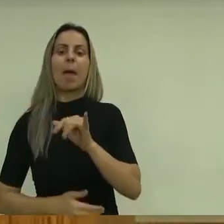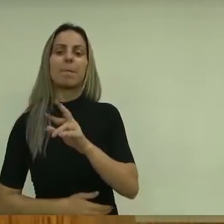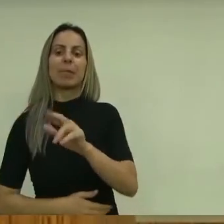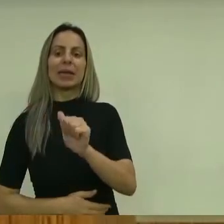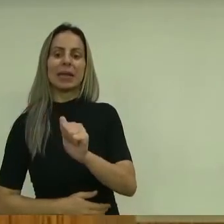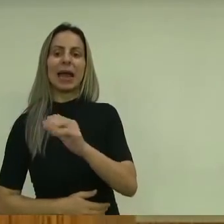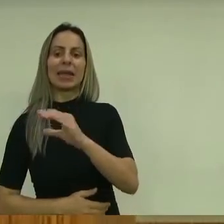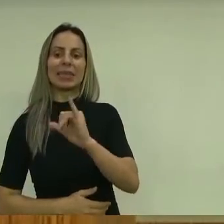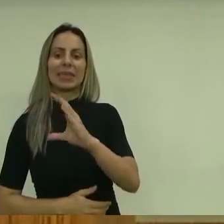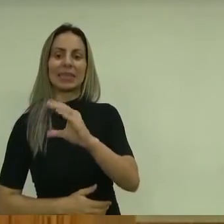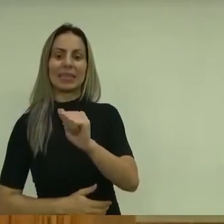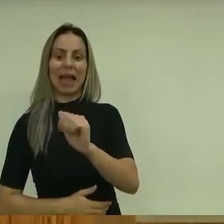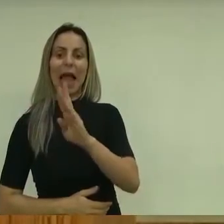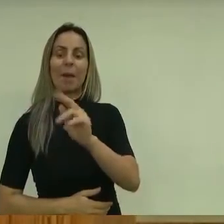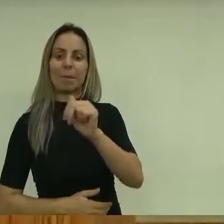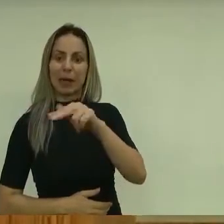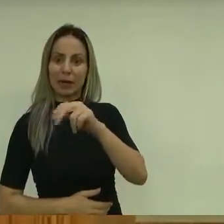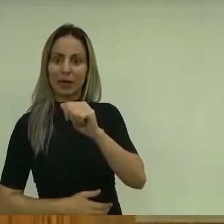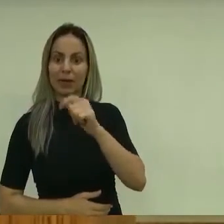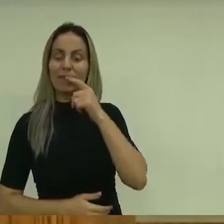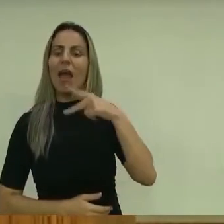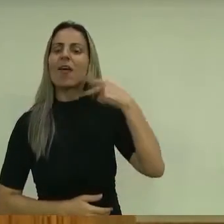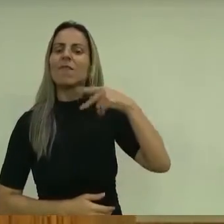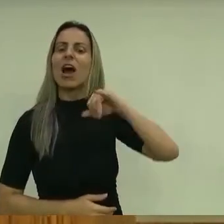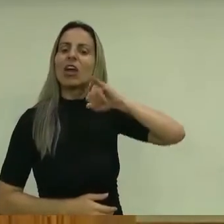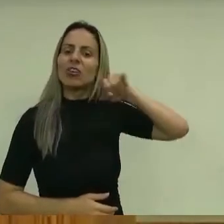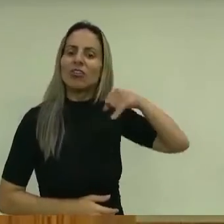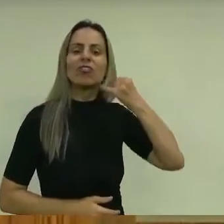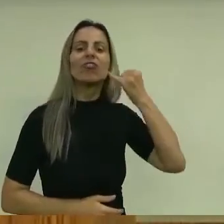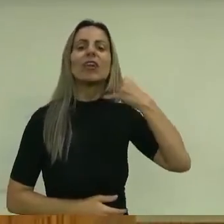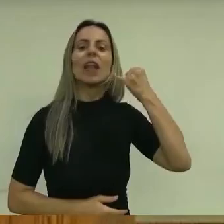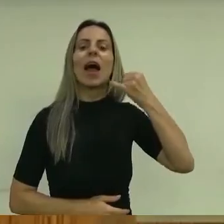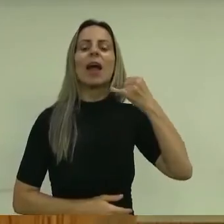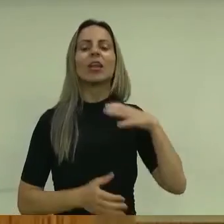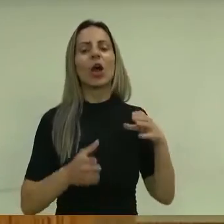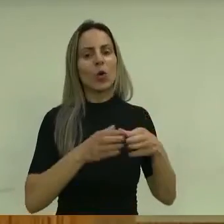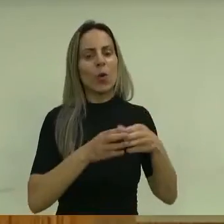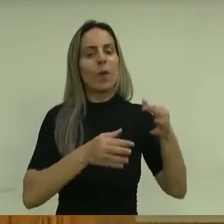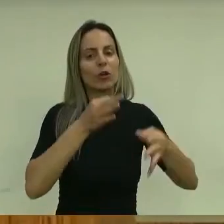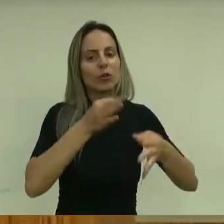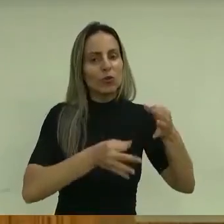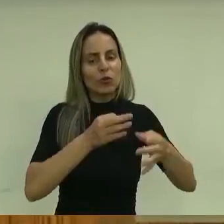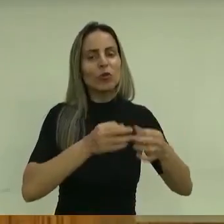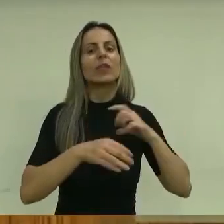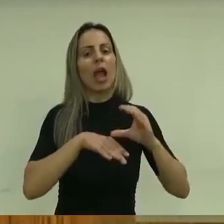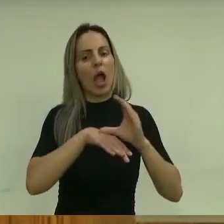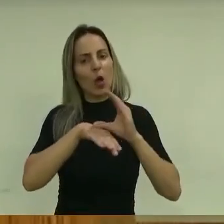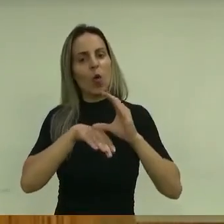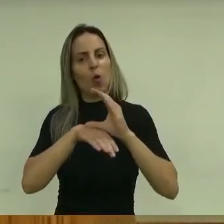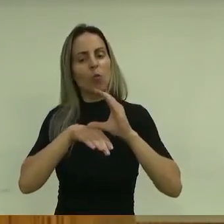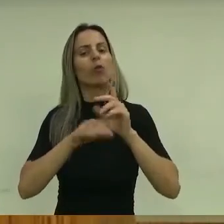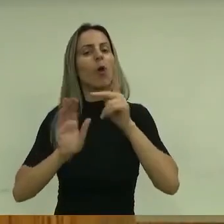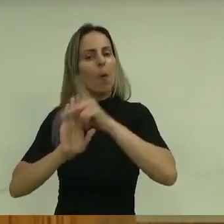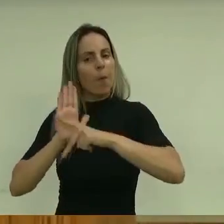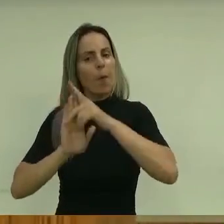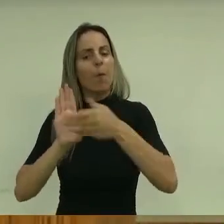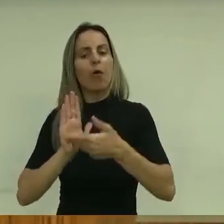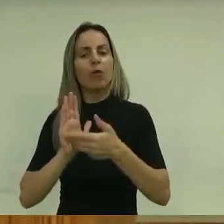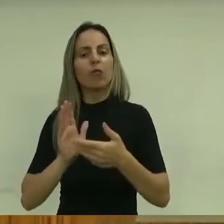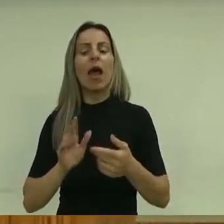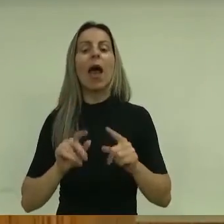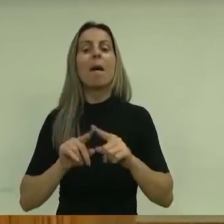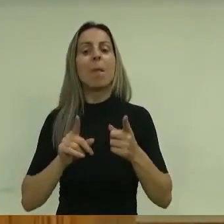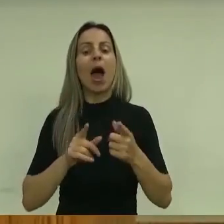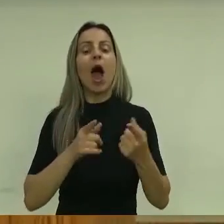Janaína Balares. Ela fazia parte da comissão de Constituição e Justiça, votou pela constitucionalidade do projeto, mas votou